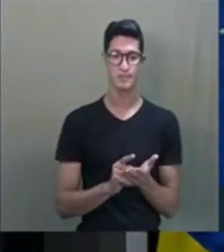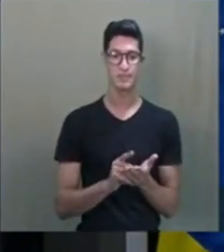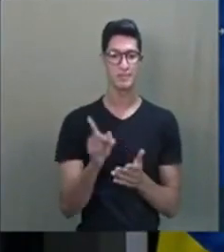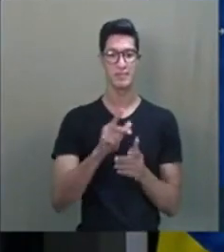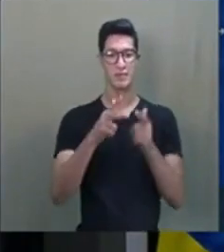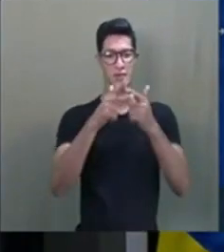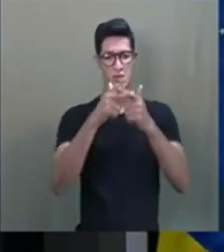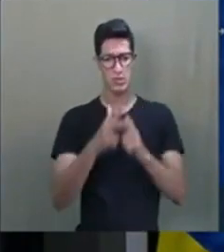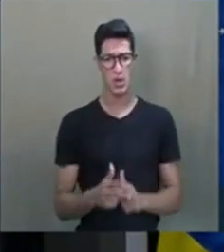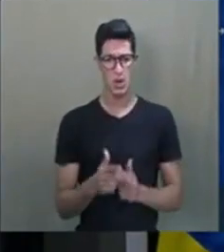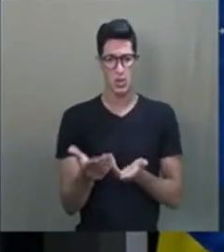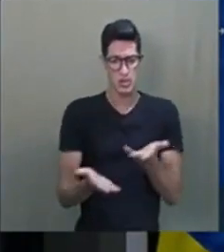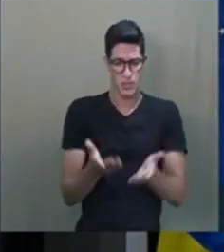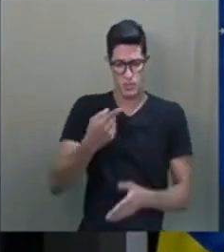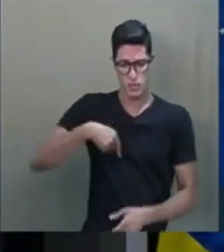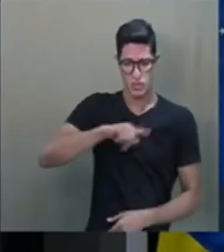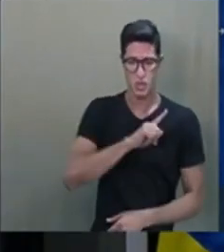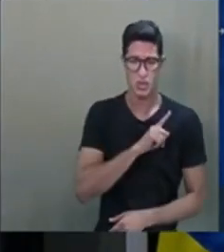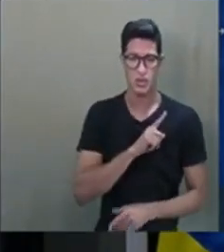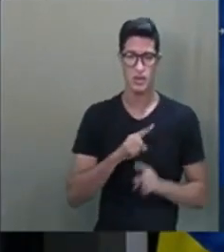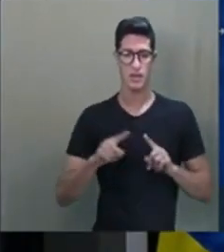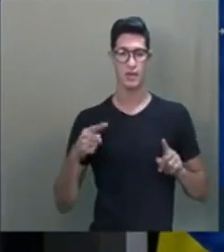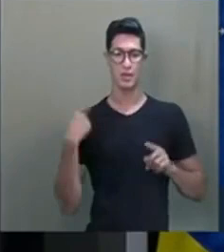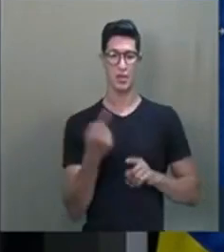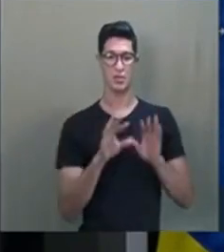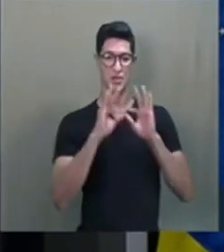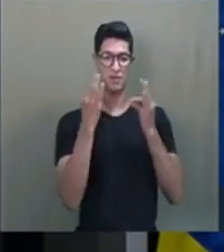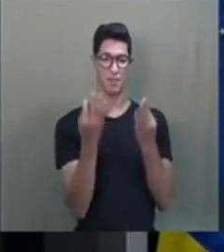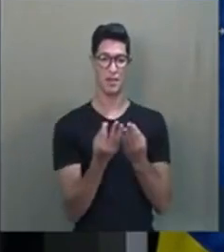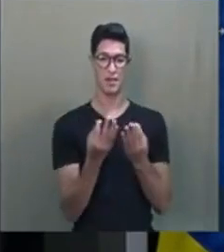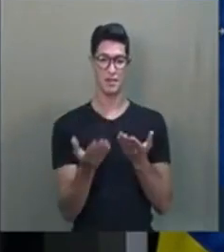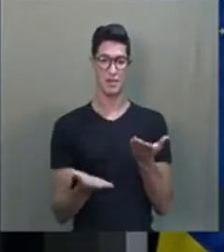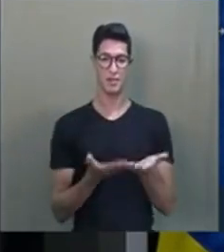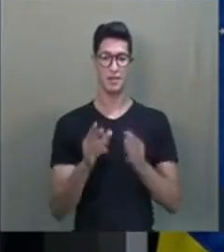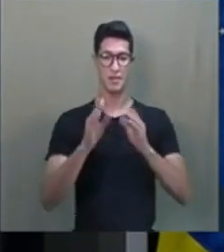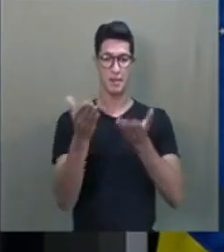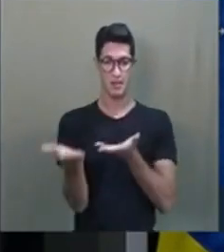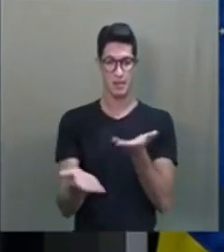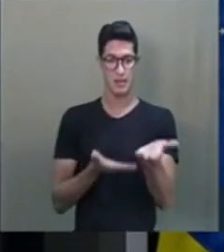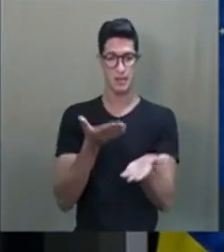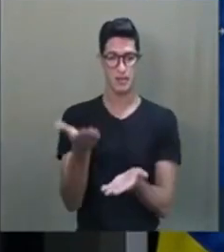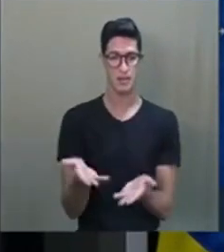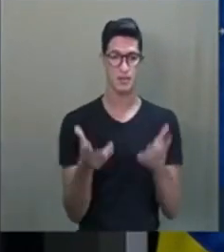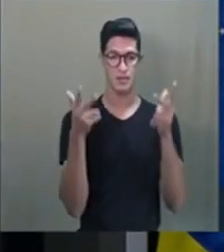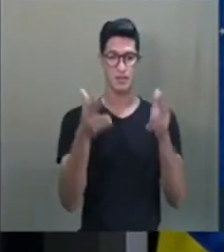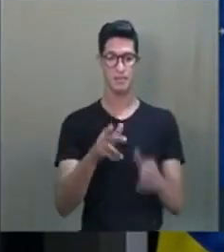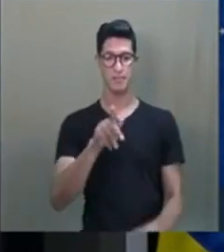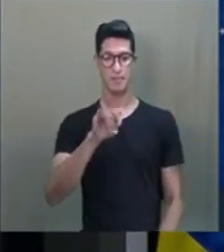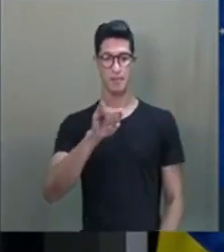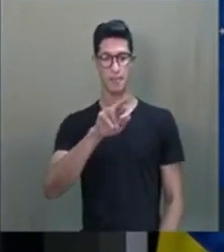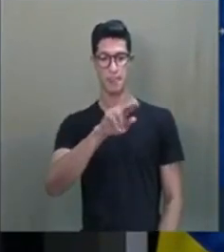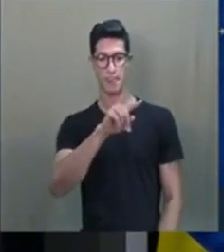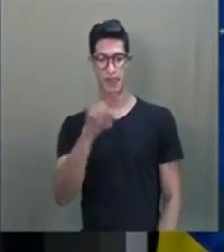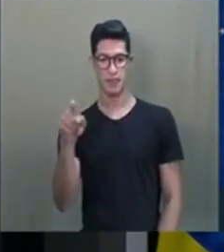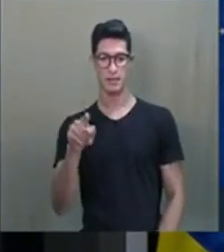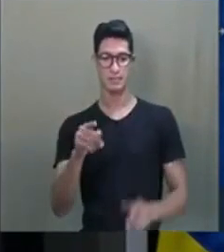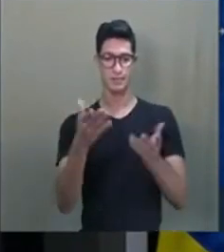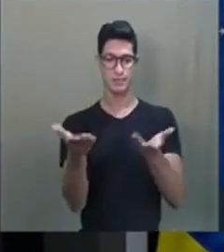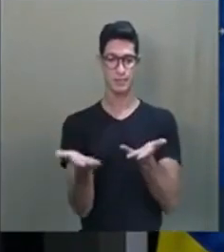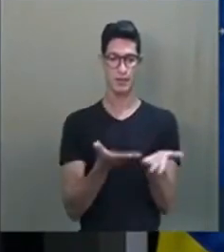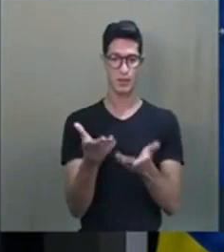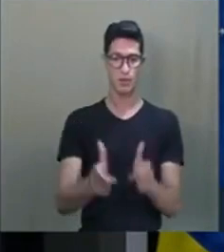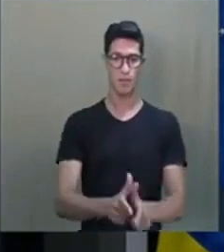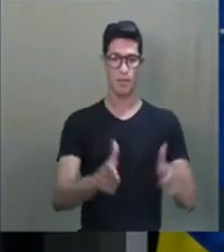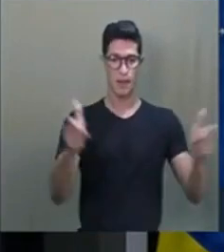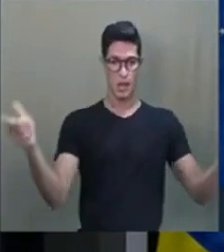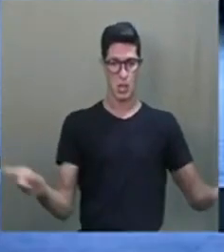não só estar a serviço de nós mesmos, nem da nossa família somente, mas a serviço como o Girão, a serviço de algo